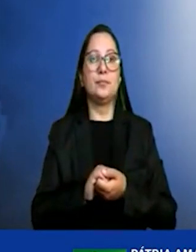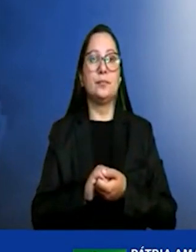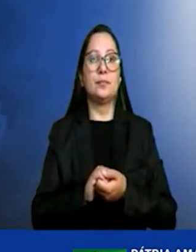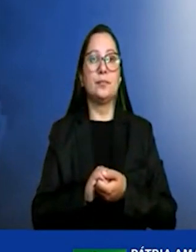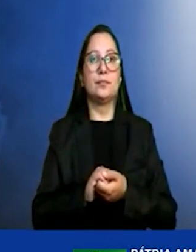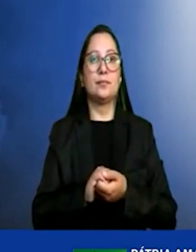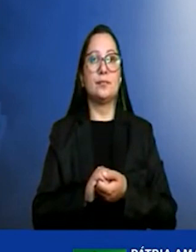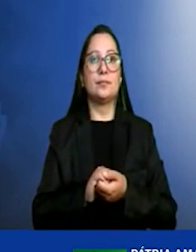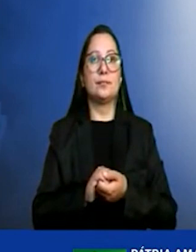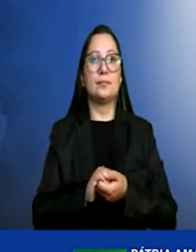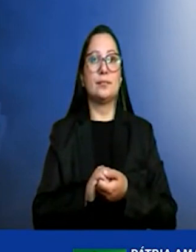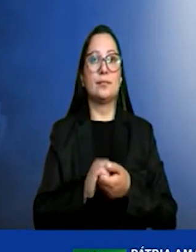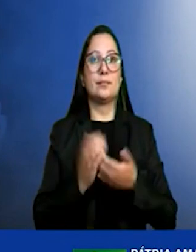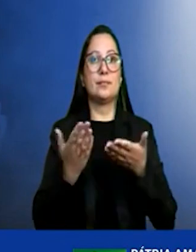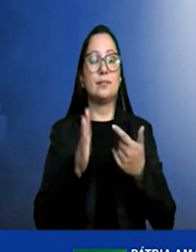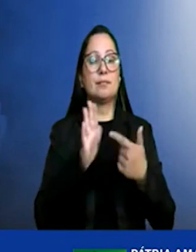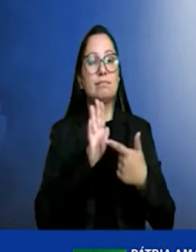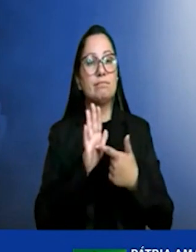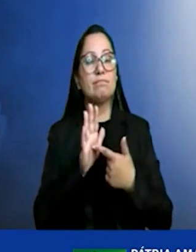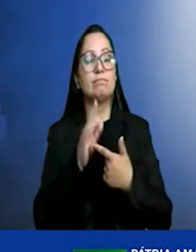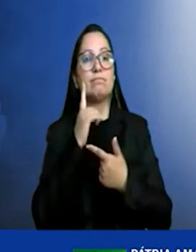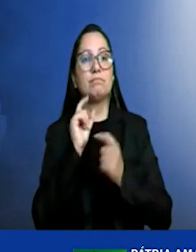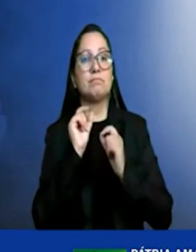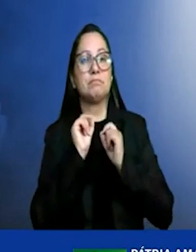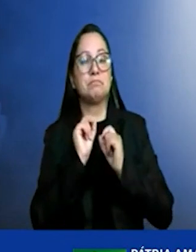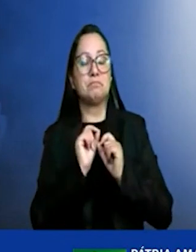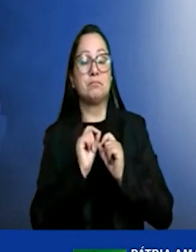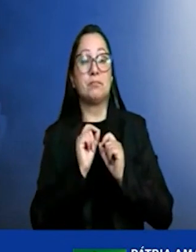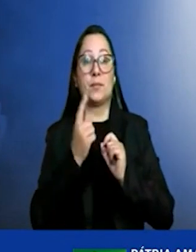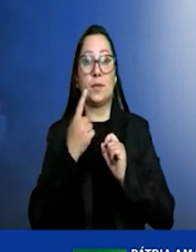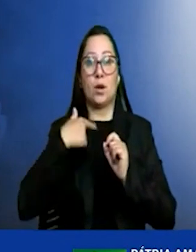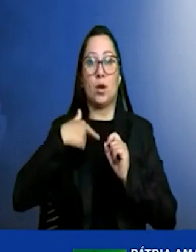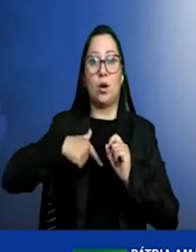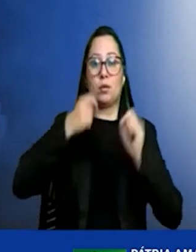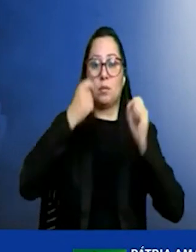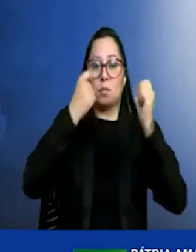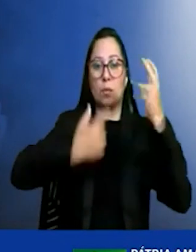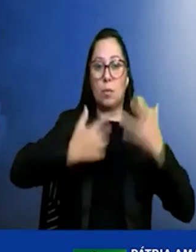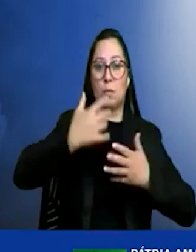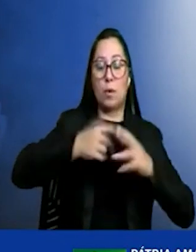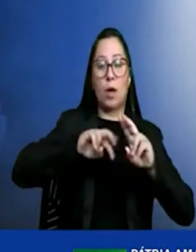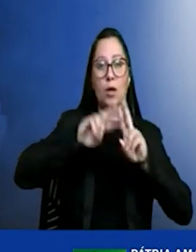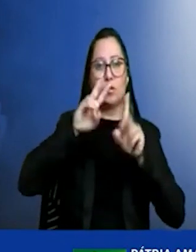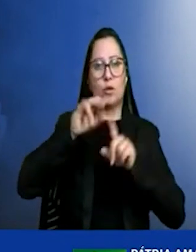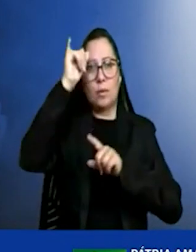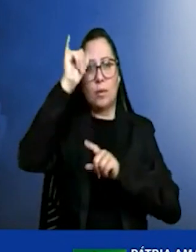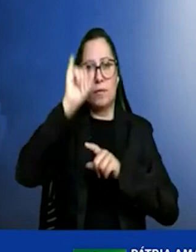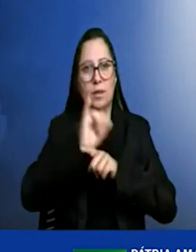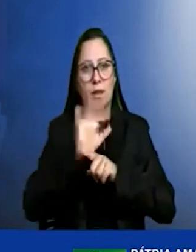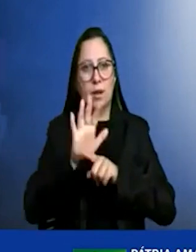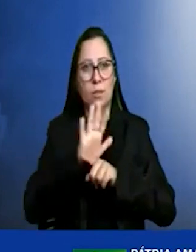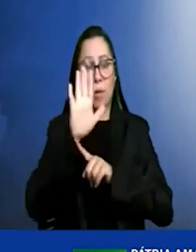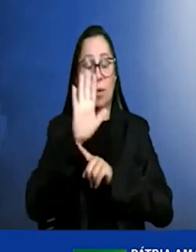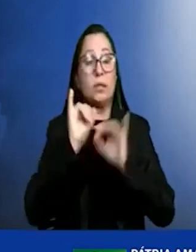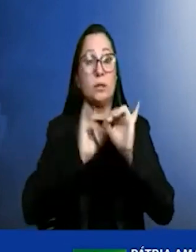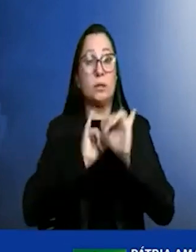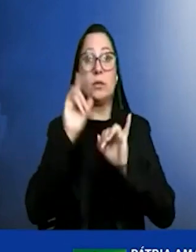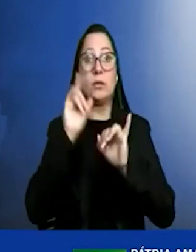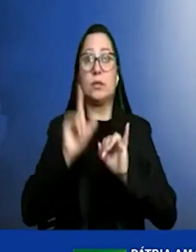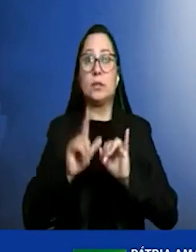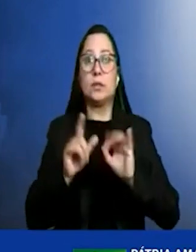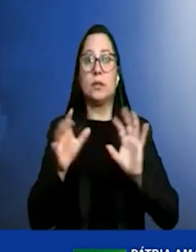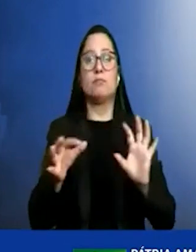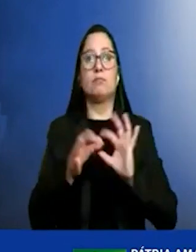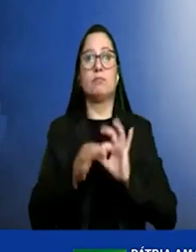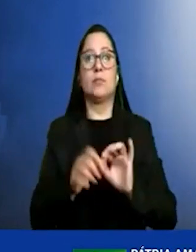de ressaltar que tudo isso que nós falamos da descarbonização da indústria tem uma grande dependência que é do